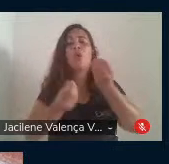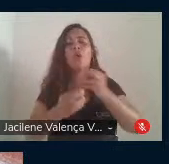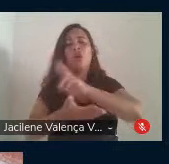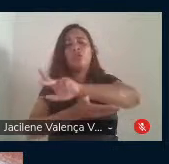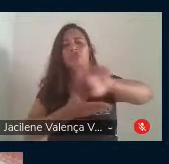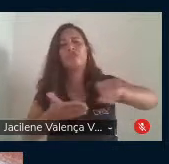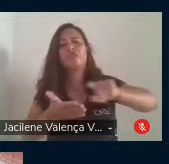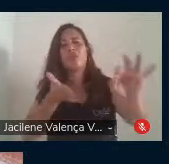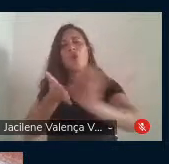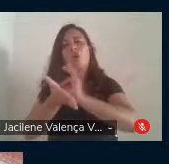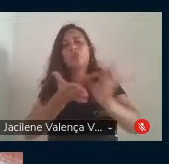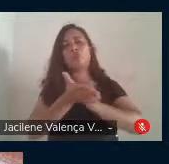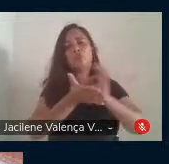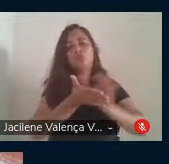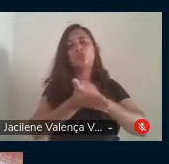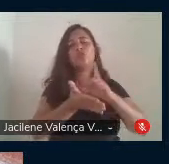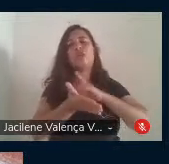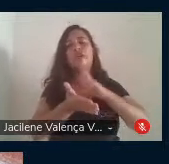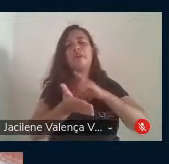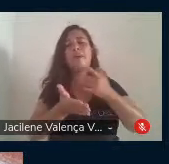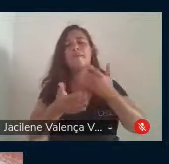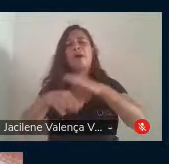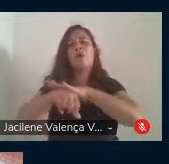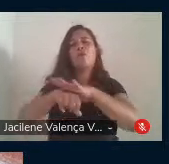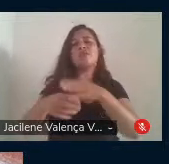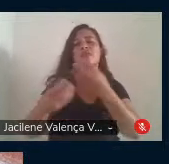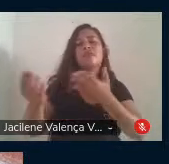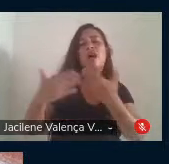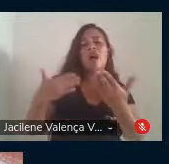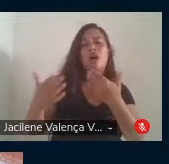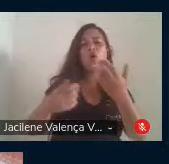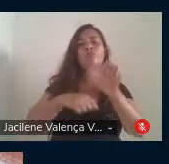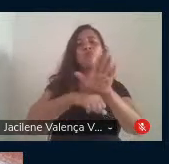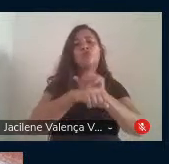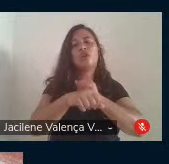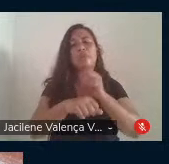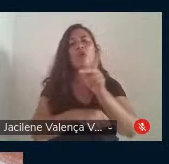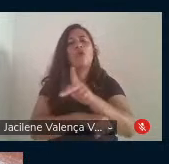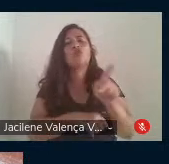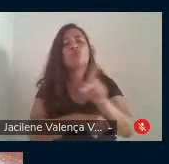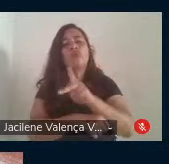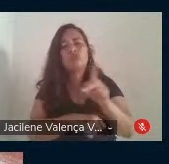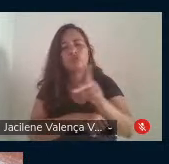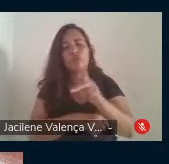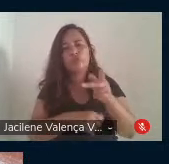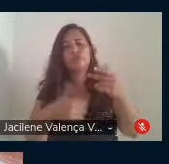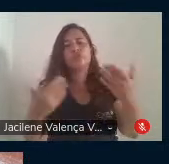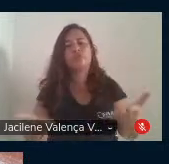autores entram para dialogar, na forma como eles chamam esses professores. E,